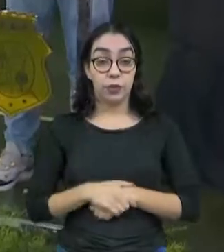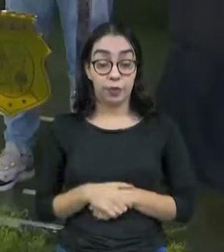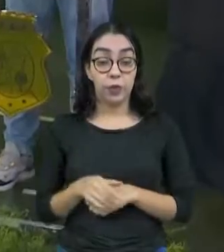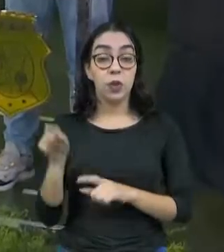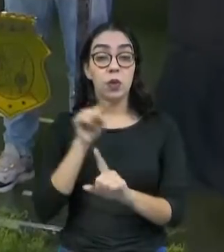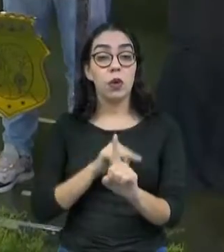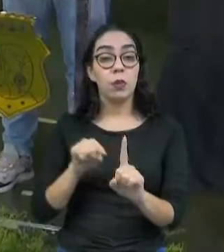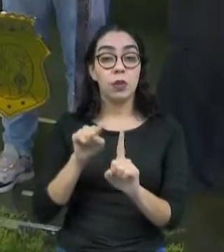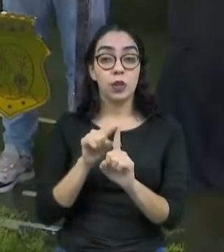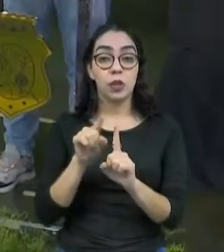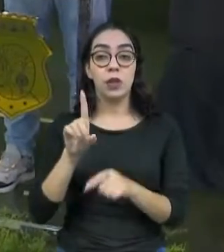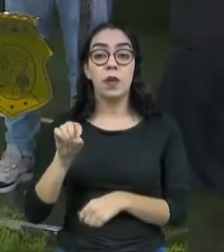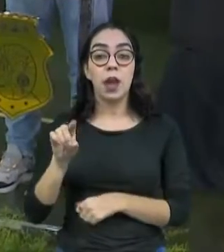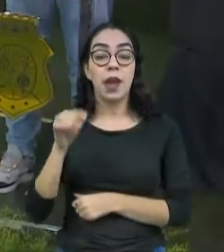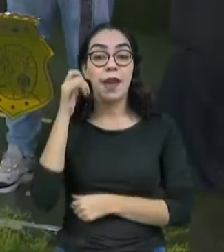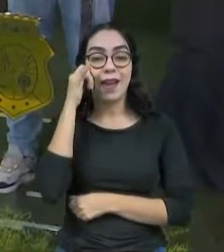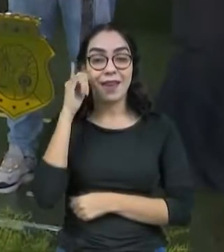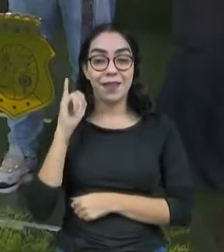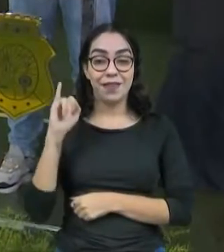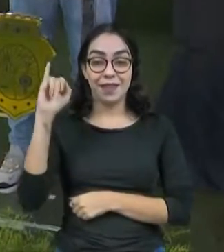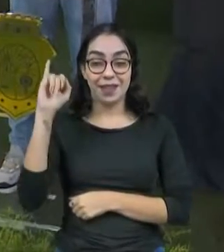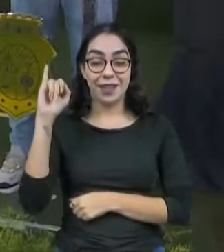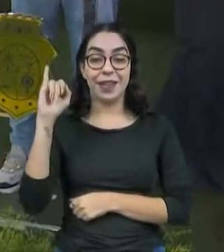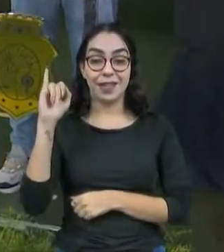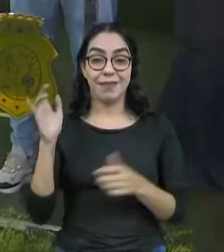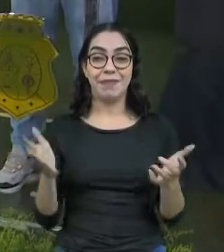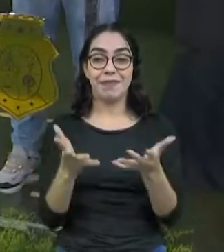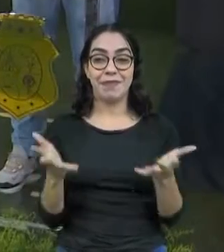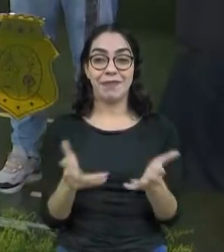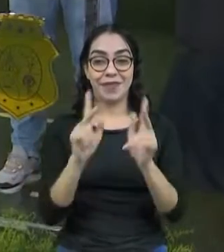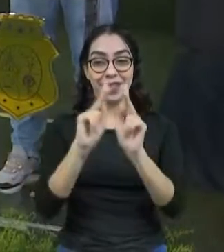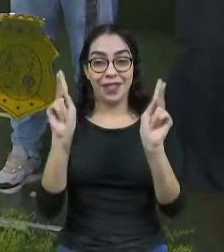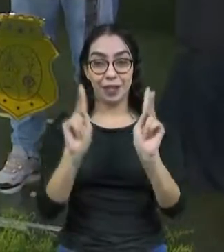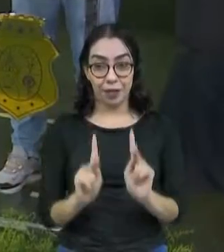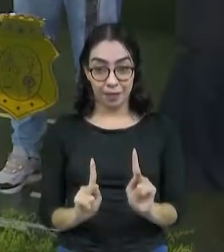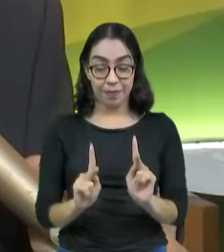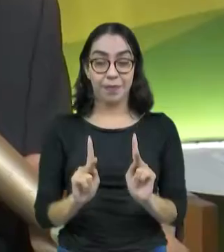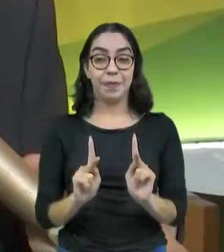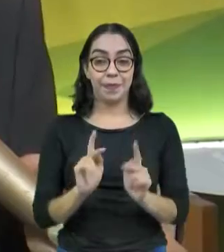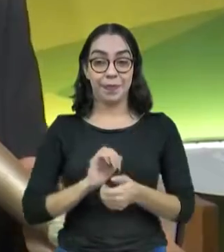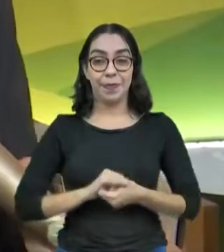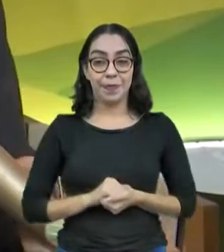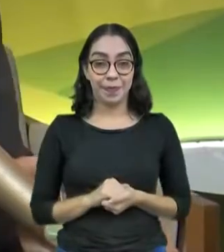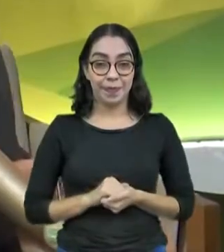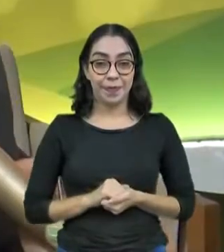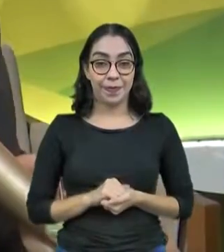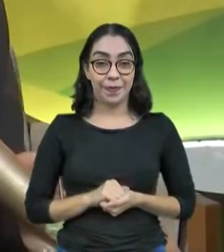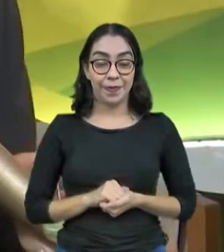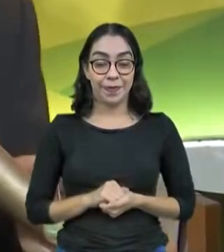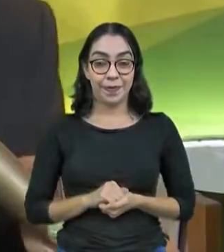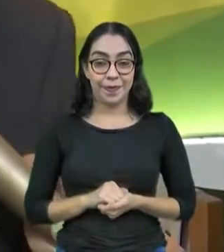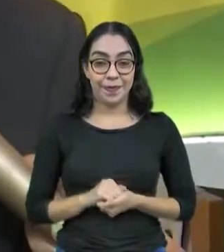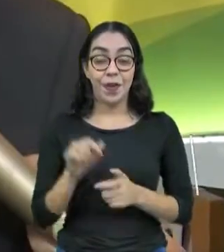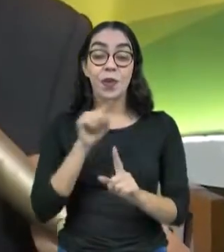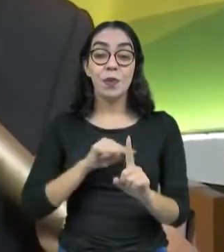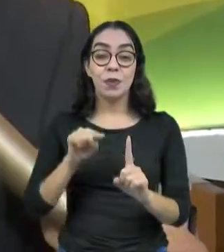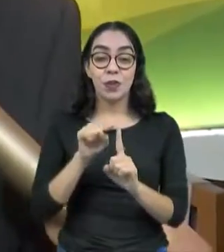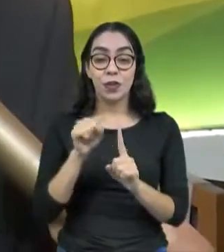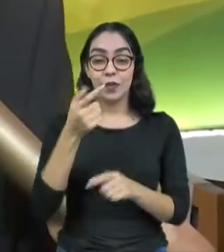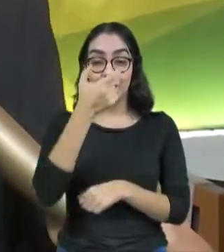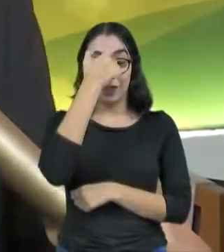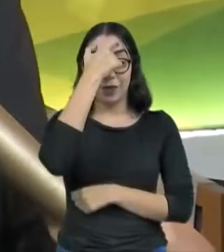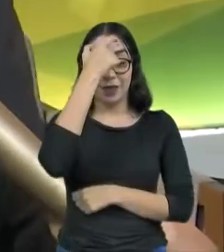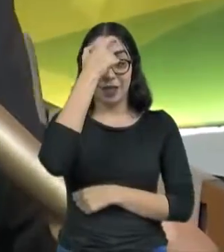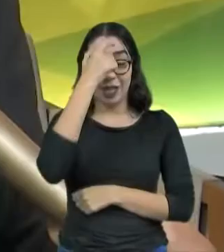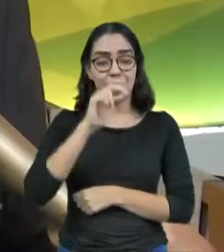propagando a cultura de paz e evitando medidas de caráter punitivo. Ela busca criar consciência, não através do medo